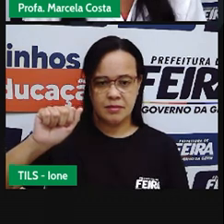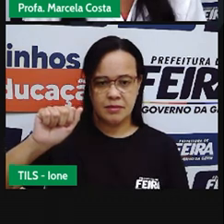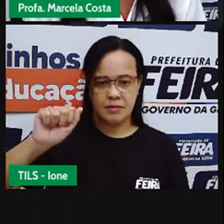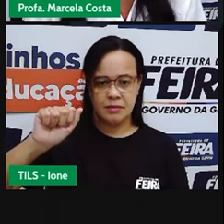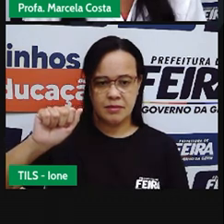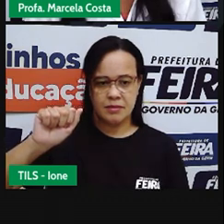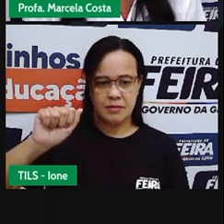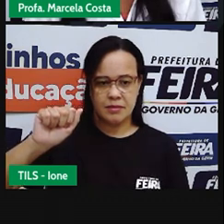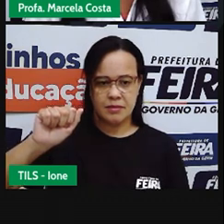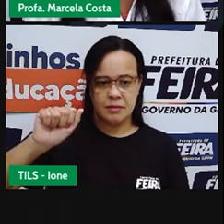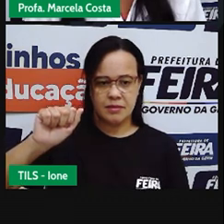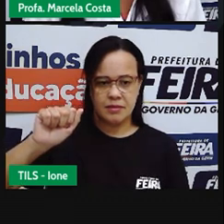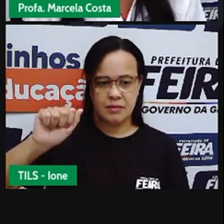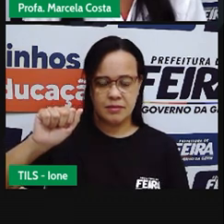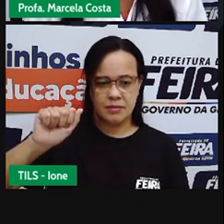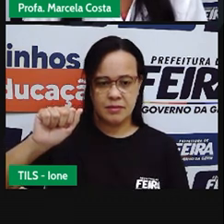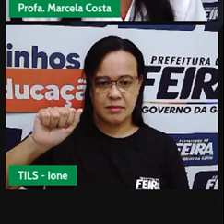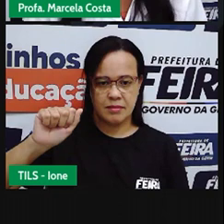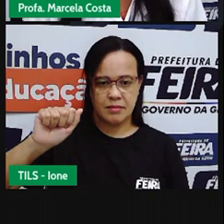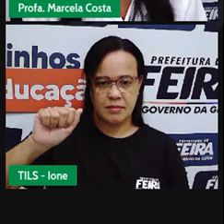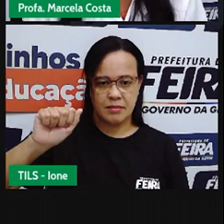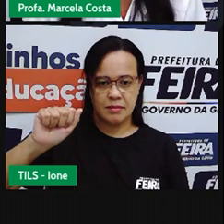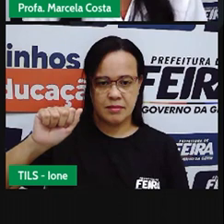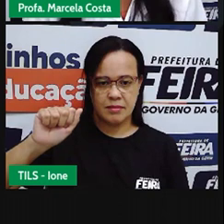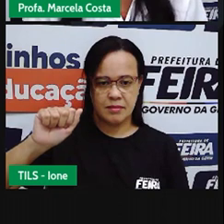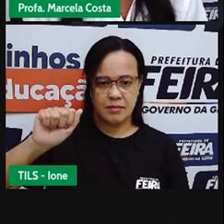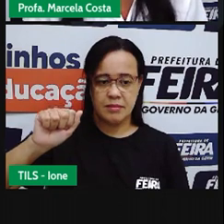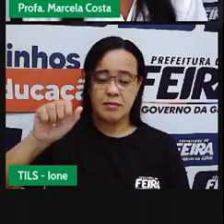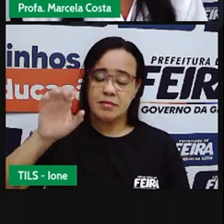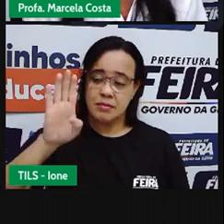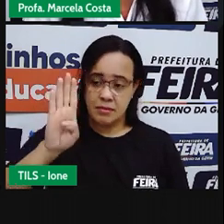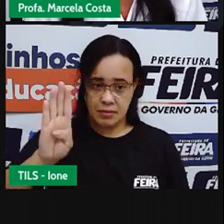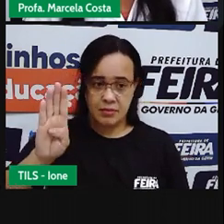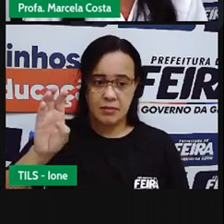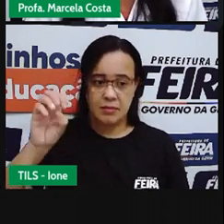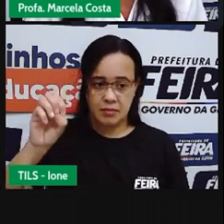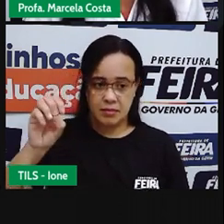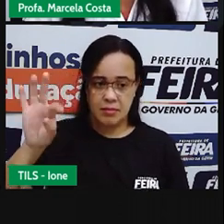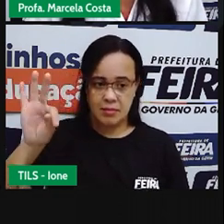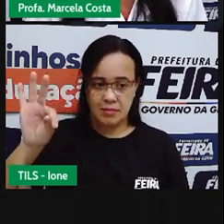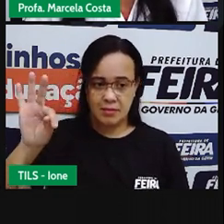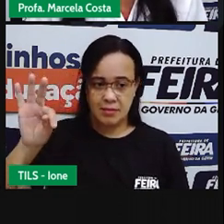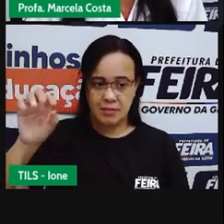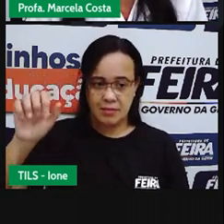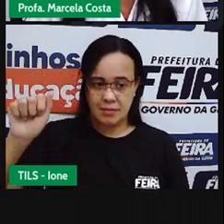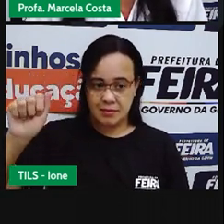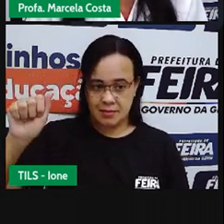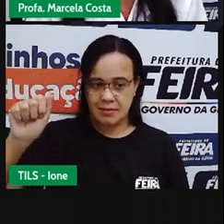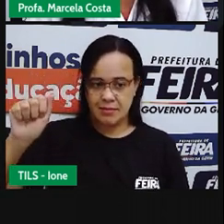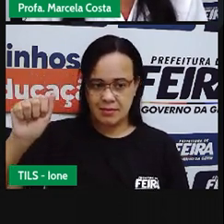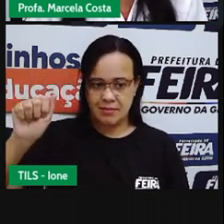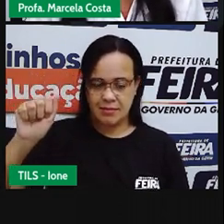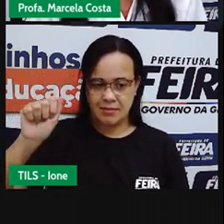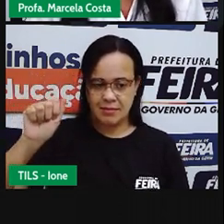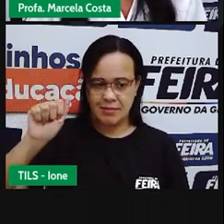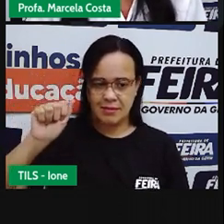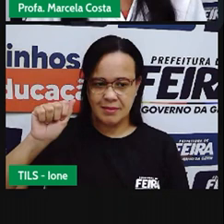traçado reto também. Fechou. Olha, bota, bota.